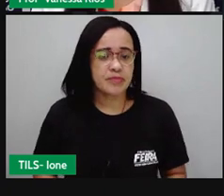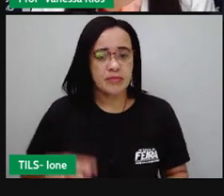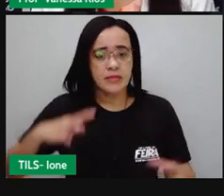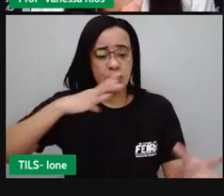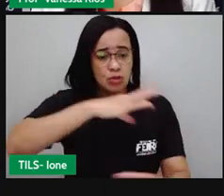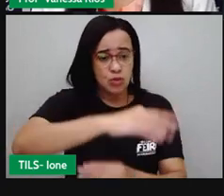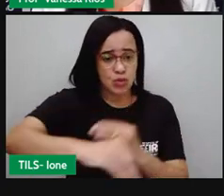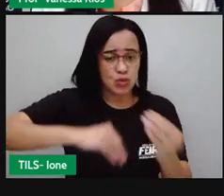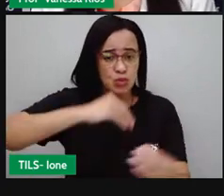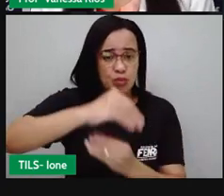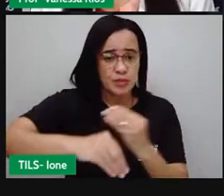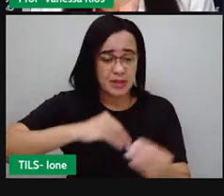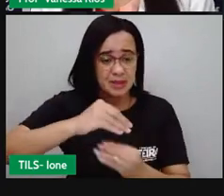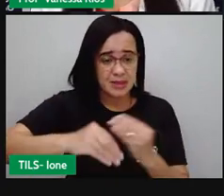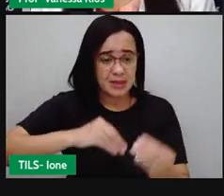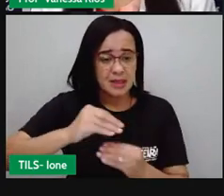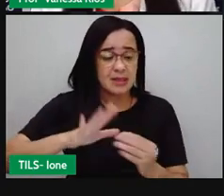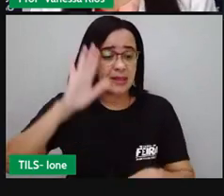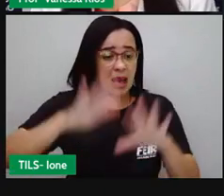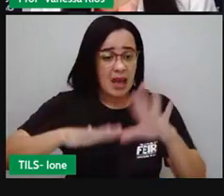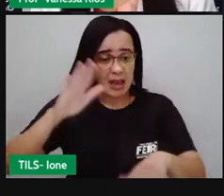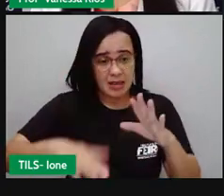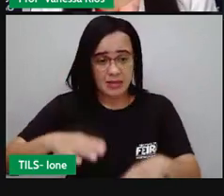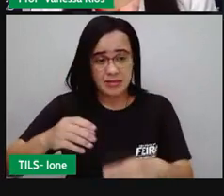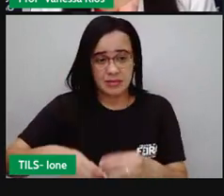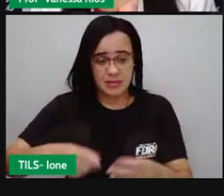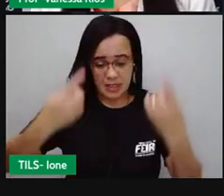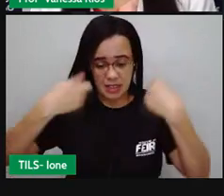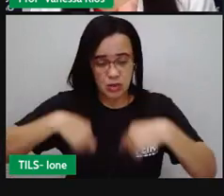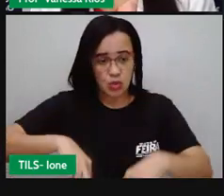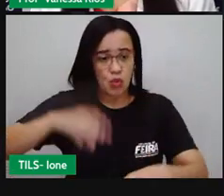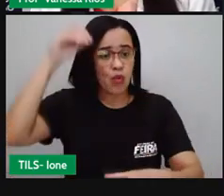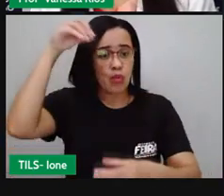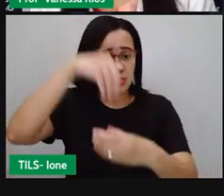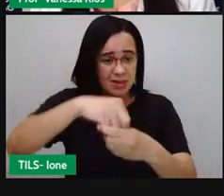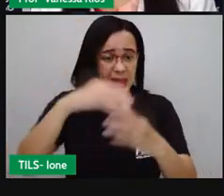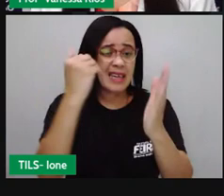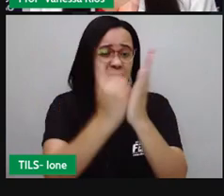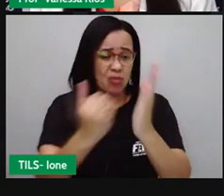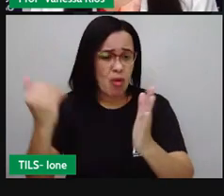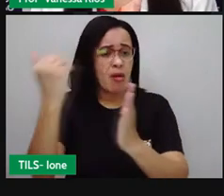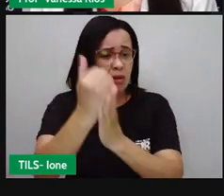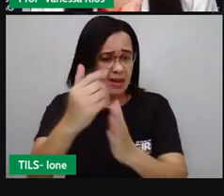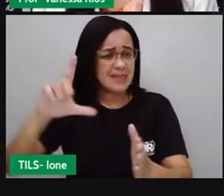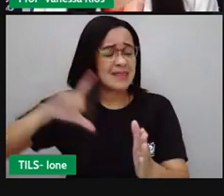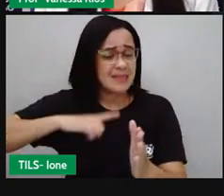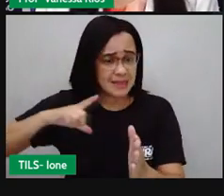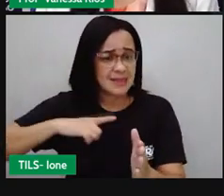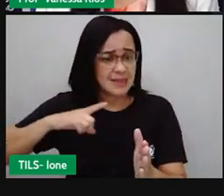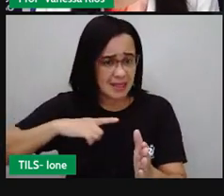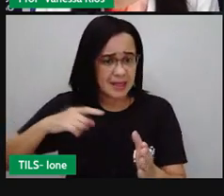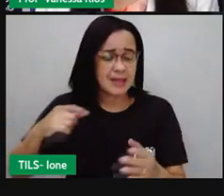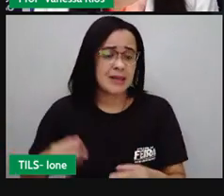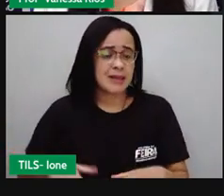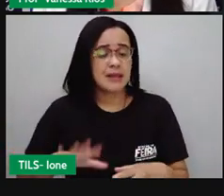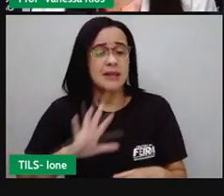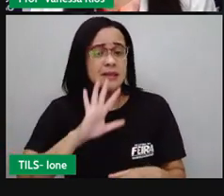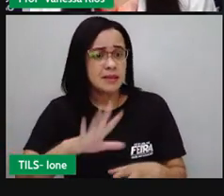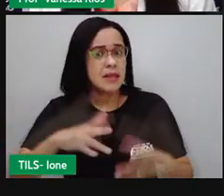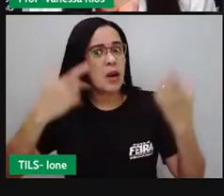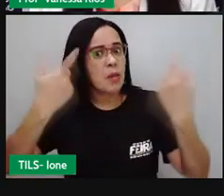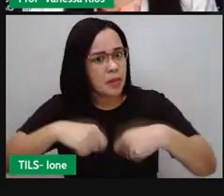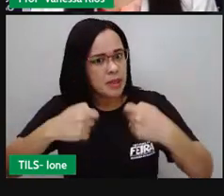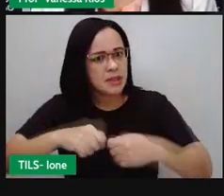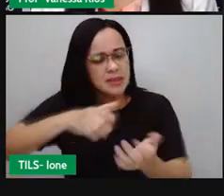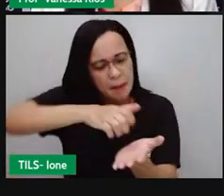excesso no nosso organismo. A gente viu no sistema digestório que depois de todo o processo de digestão, né?